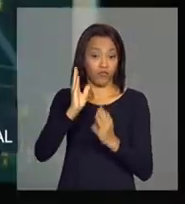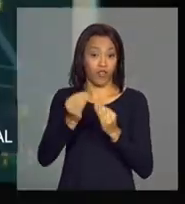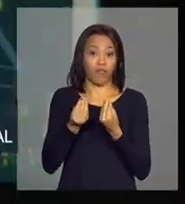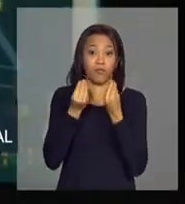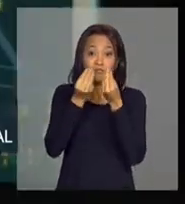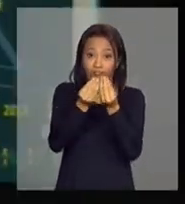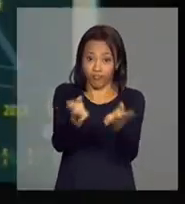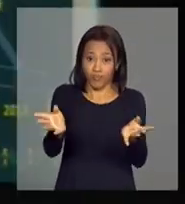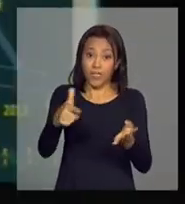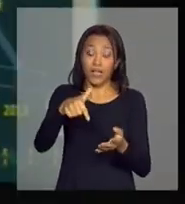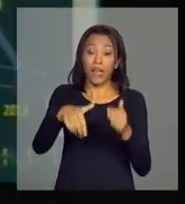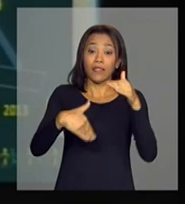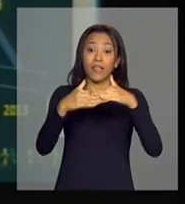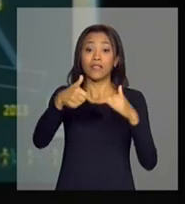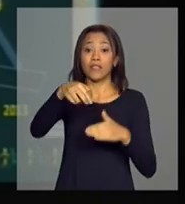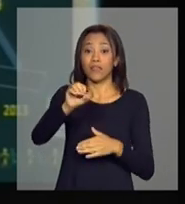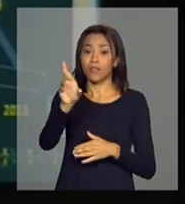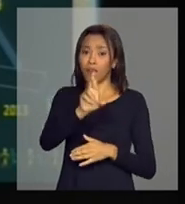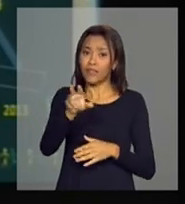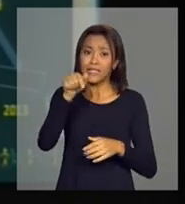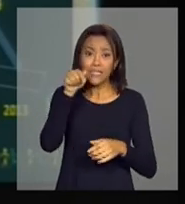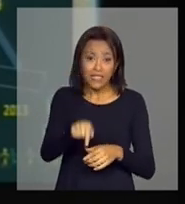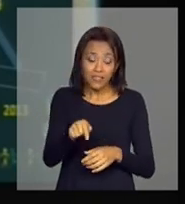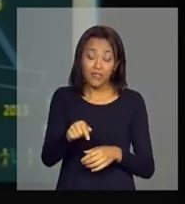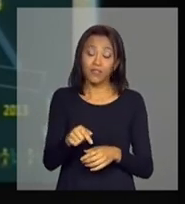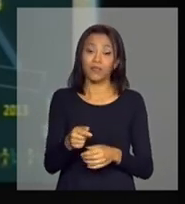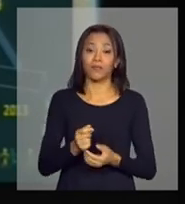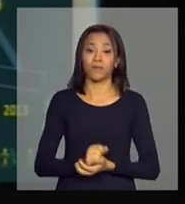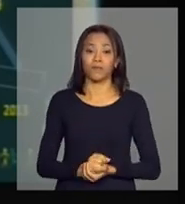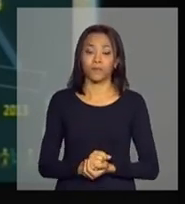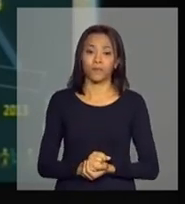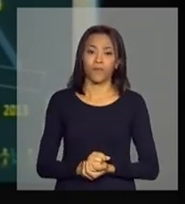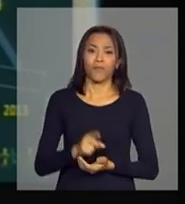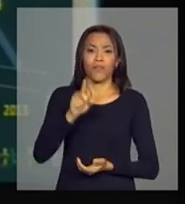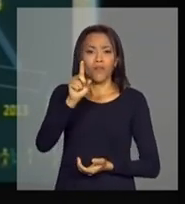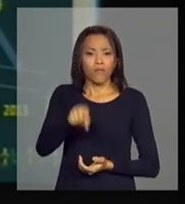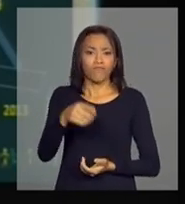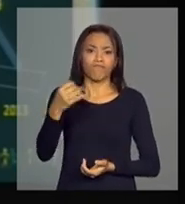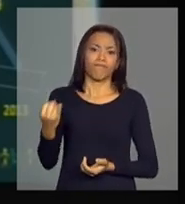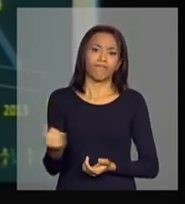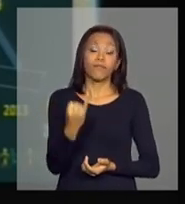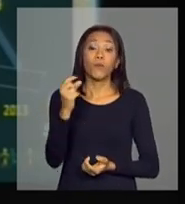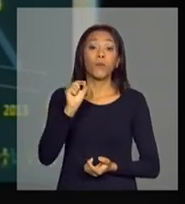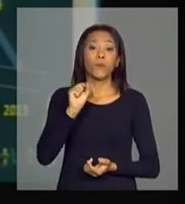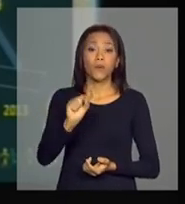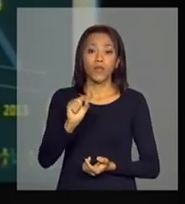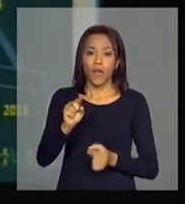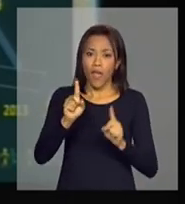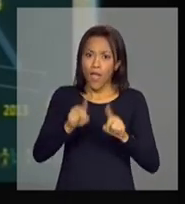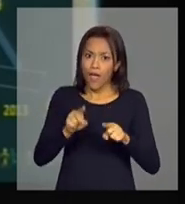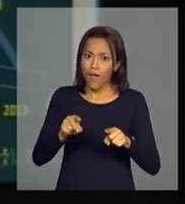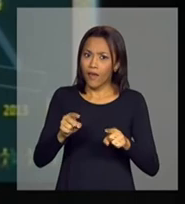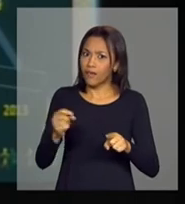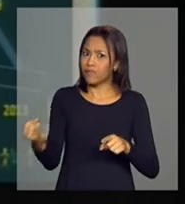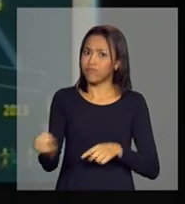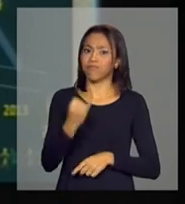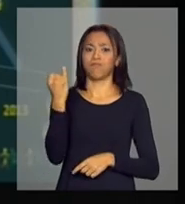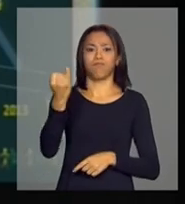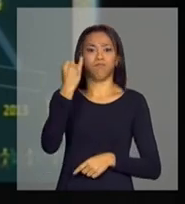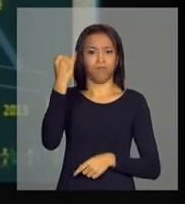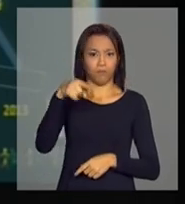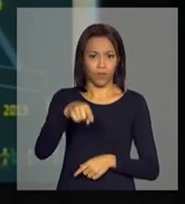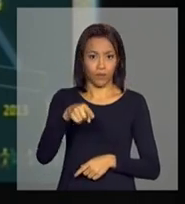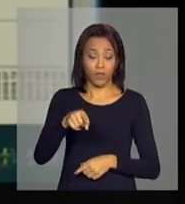trazemos, no ano de 2003, isso para níveis residuais, quer dizer, é um efeito extraordinário